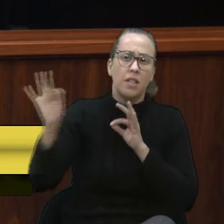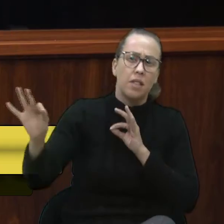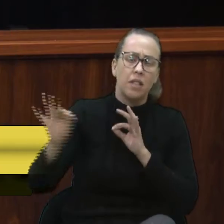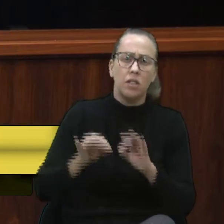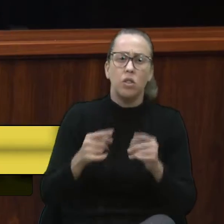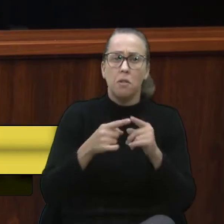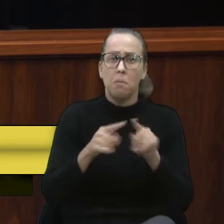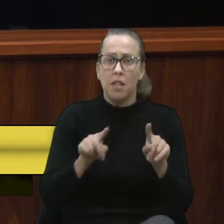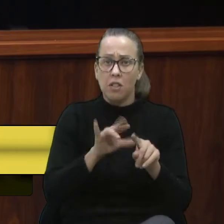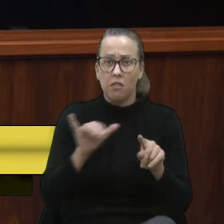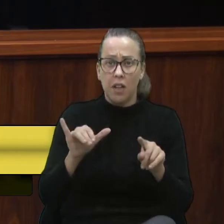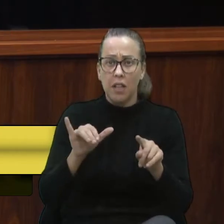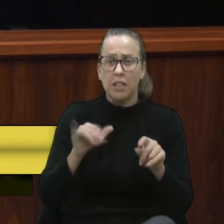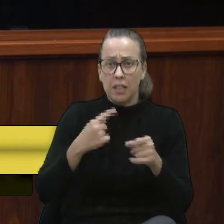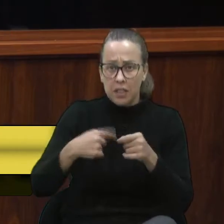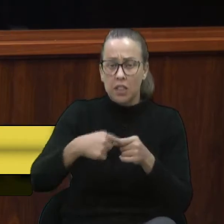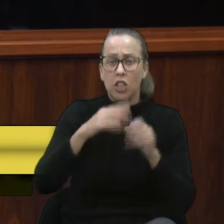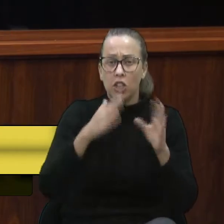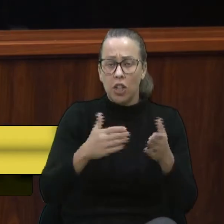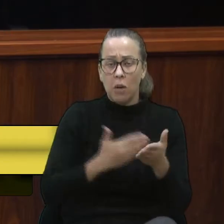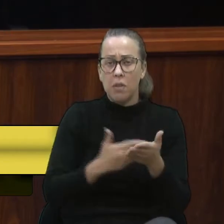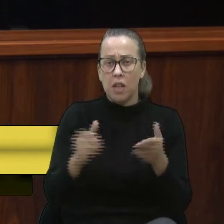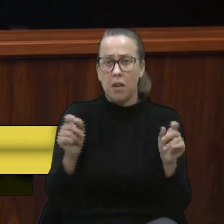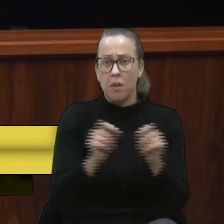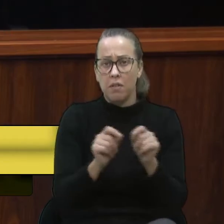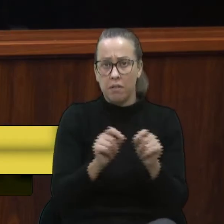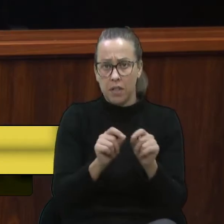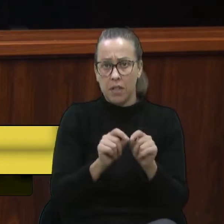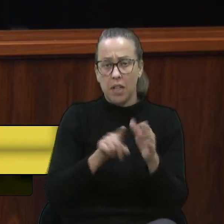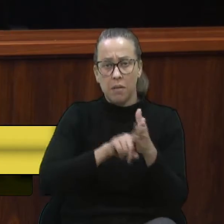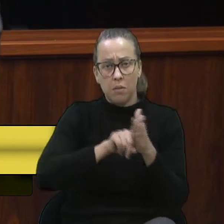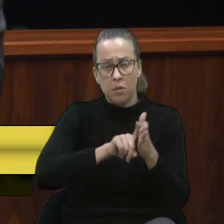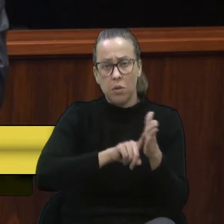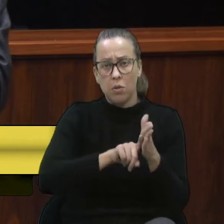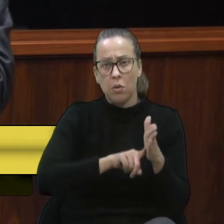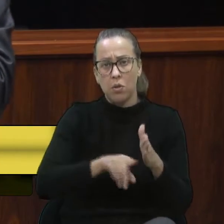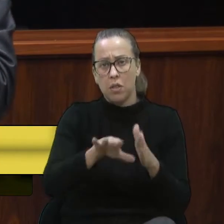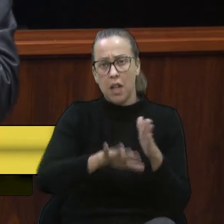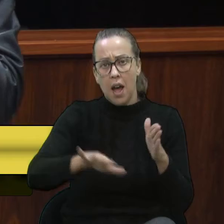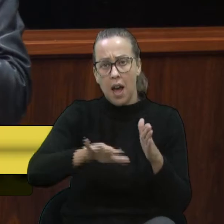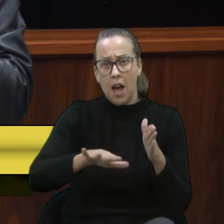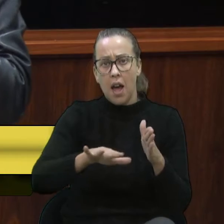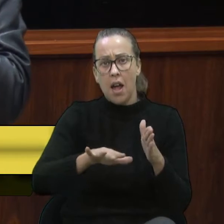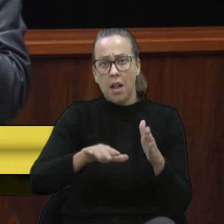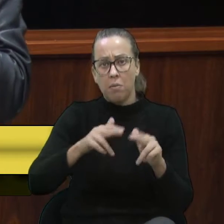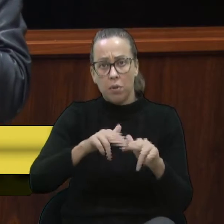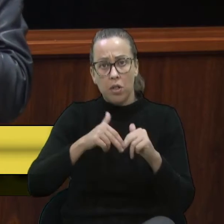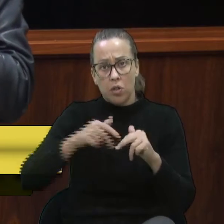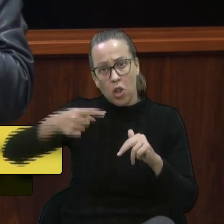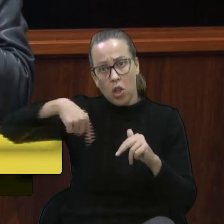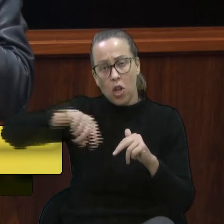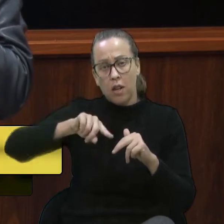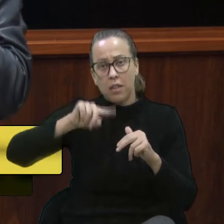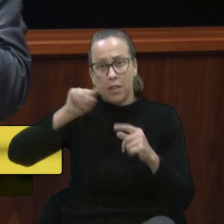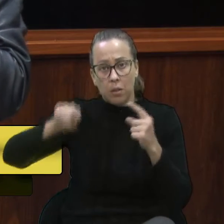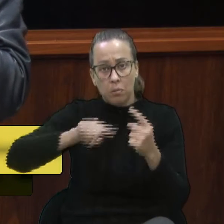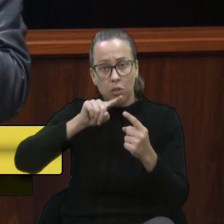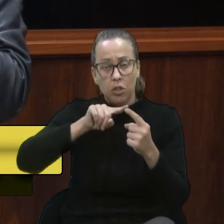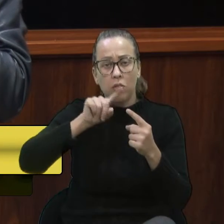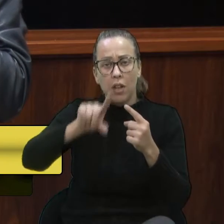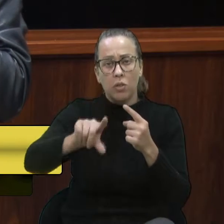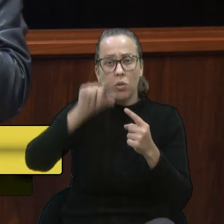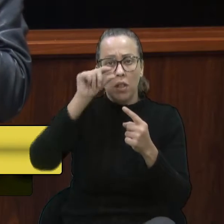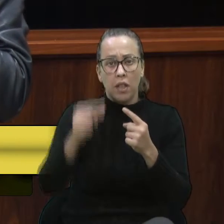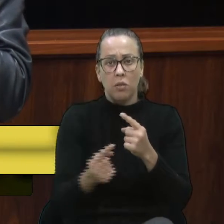Mas vários municípios já estão fazendo estudos. Então, estaremos fazendo uma indicação para Executivo,